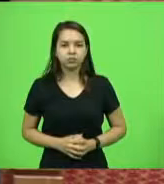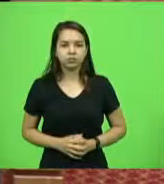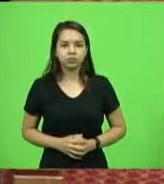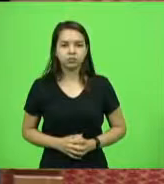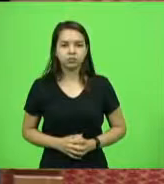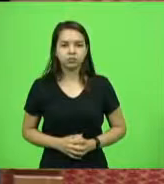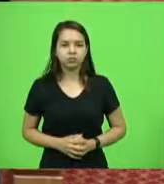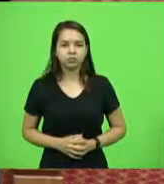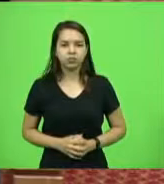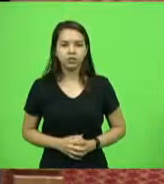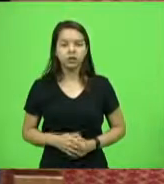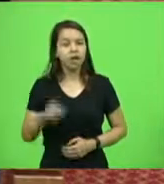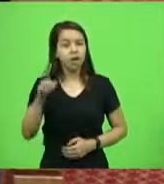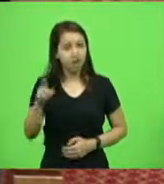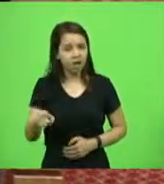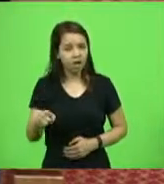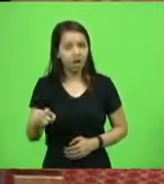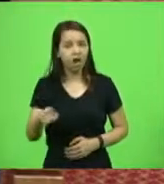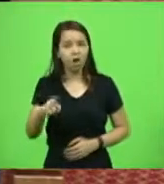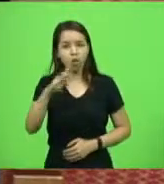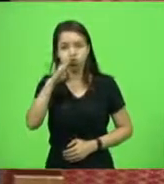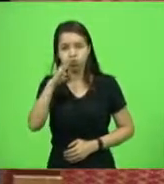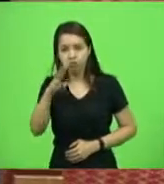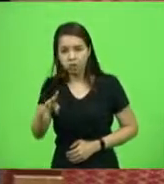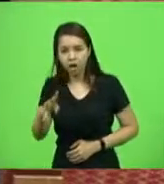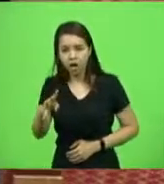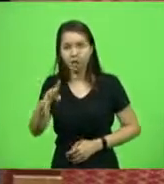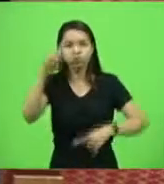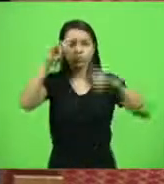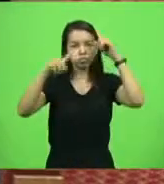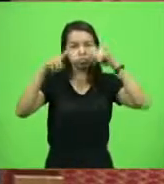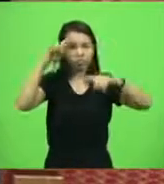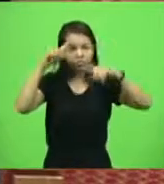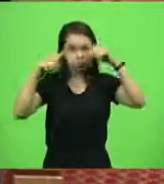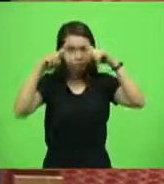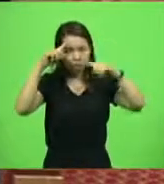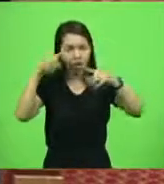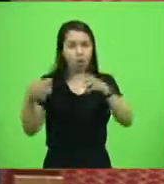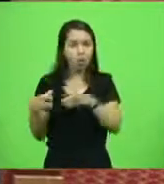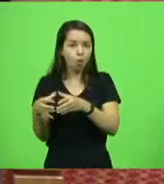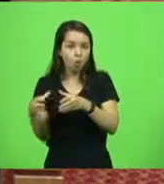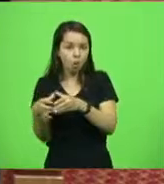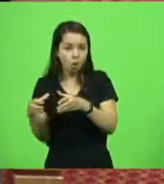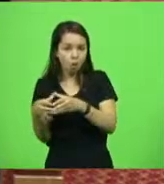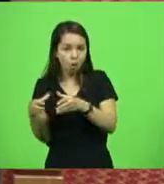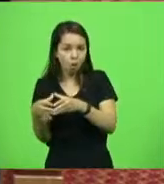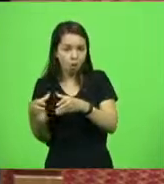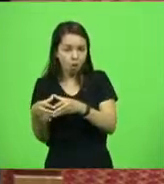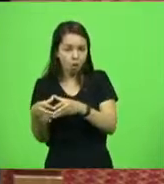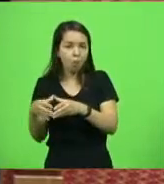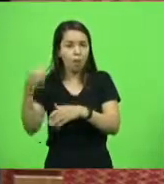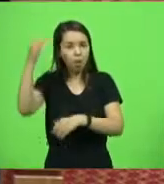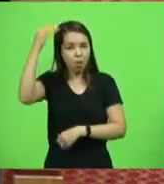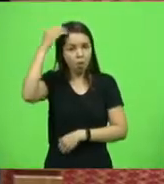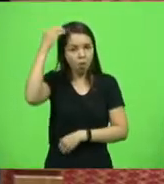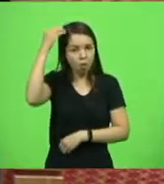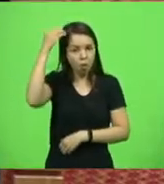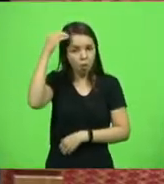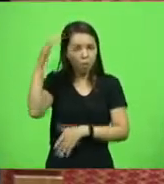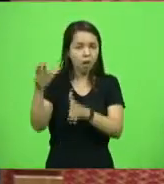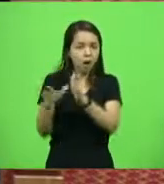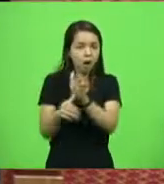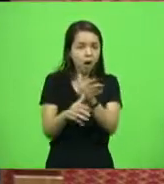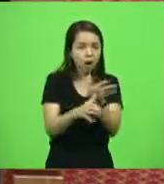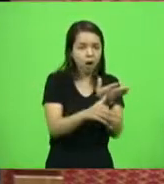Ele foi acusado de comandar uma quadrilha especializada em extorsão mediante sequestros e até roubar joalherias